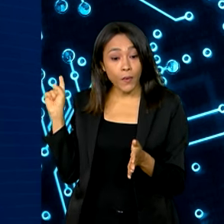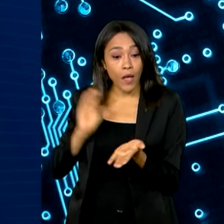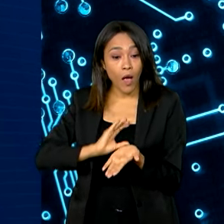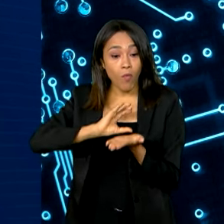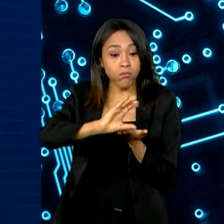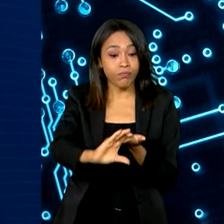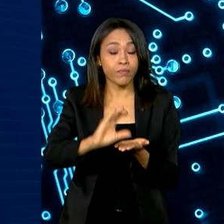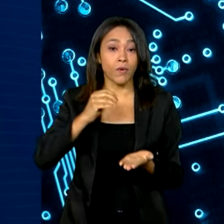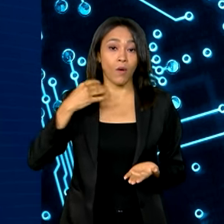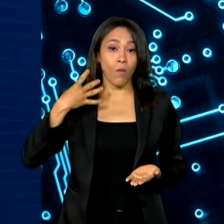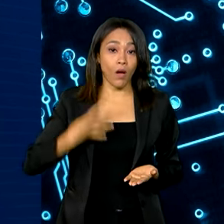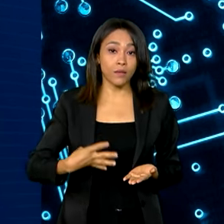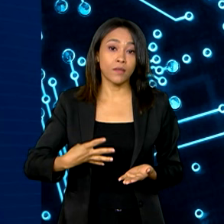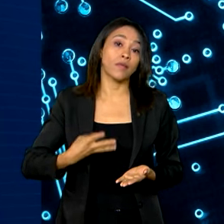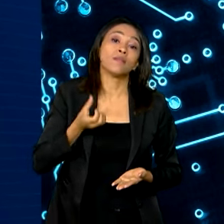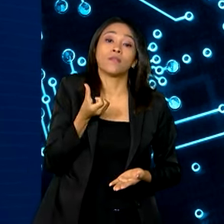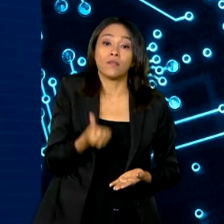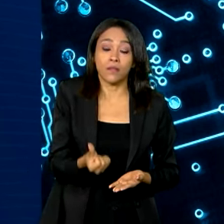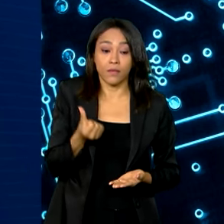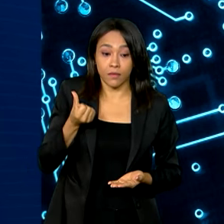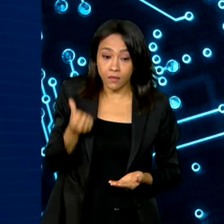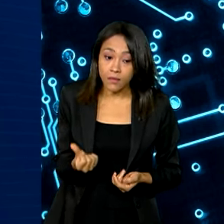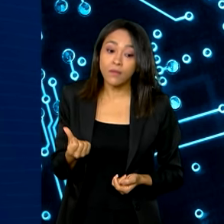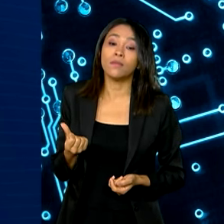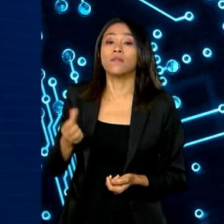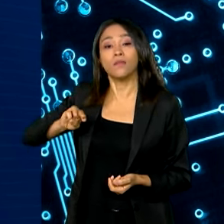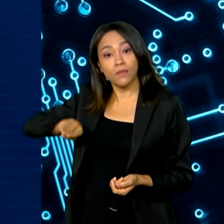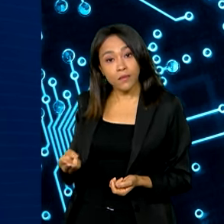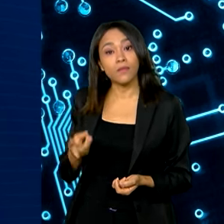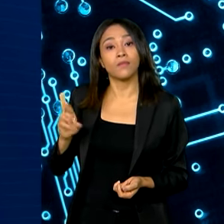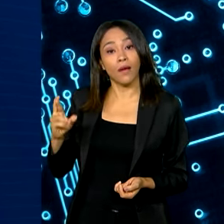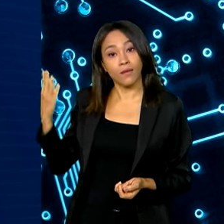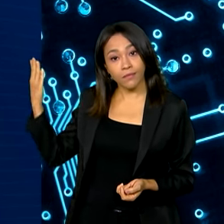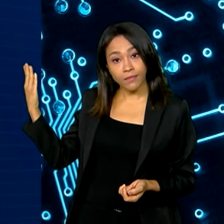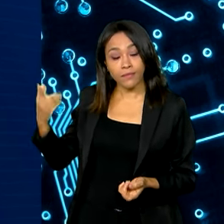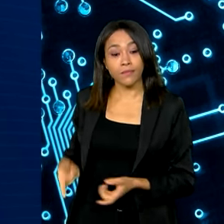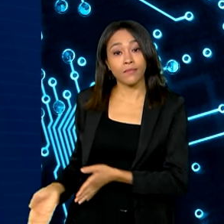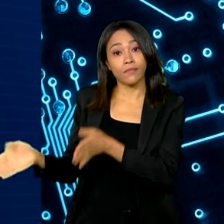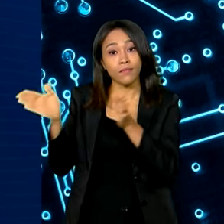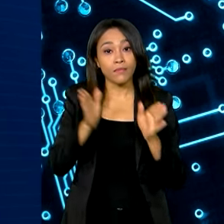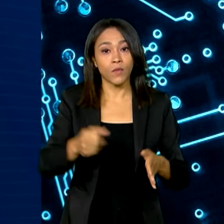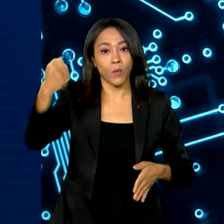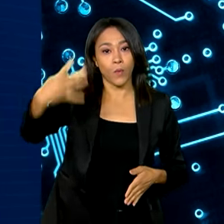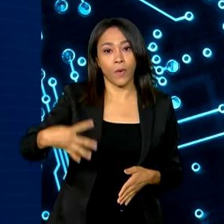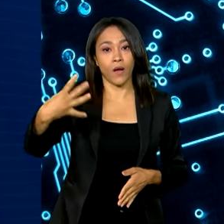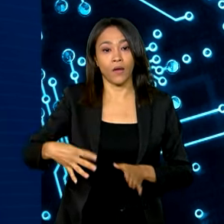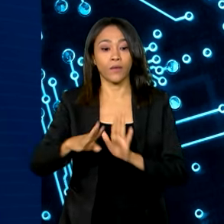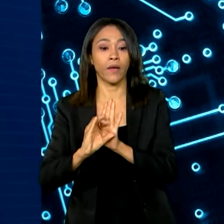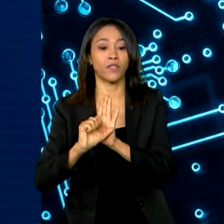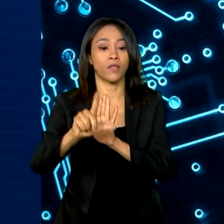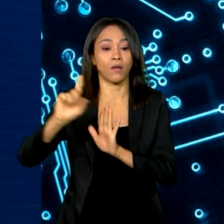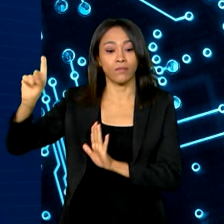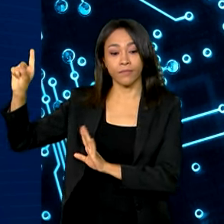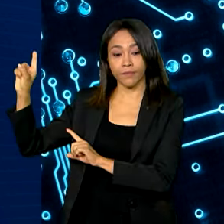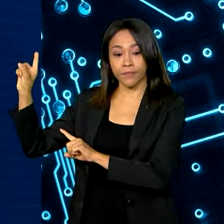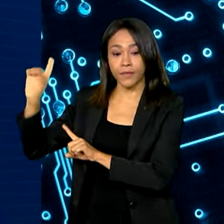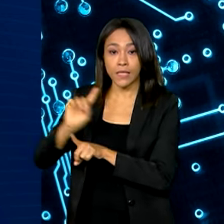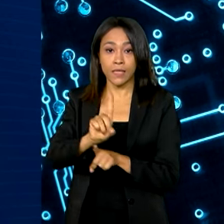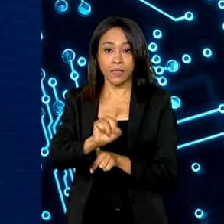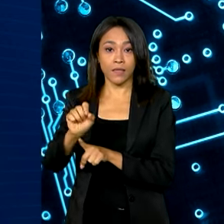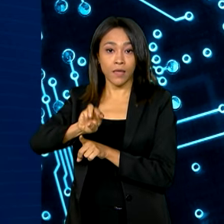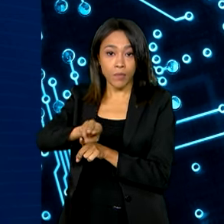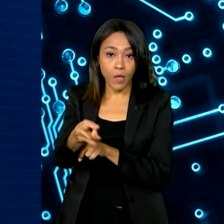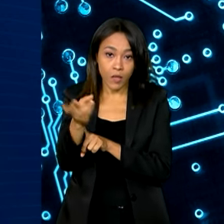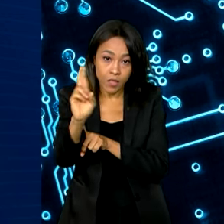ordem de 460 milhões de reais. O quarto edital vai destinar 100 milhões de